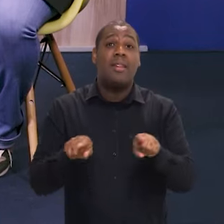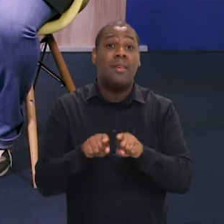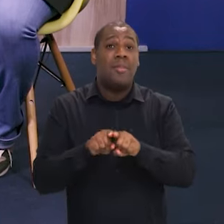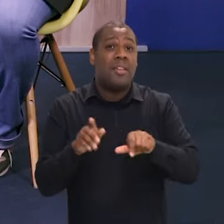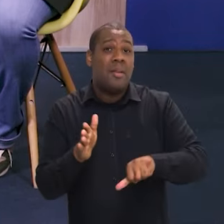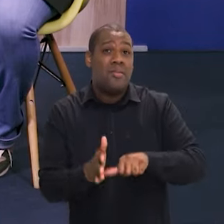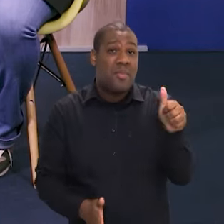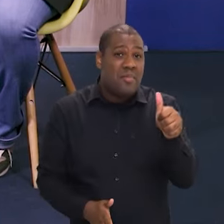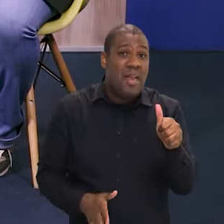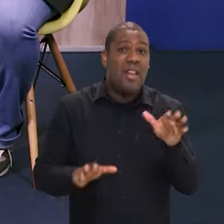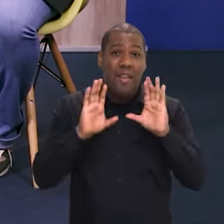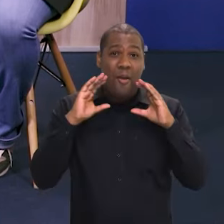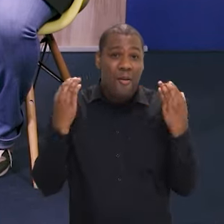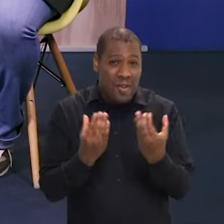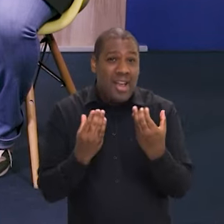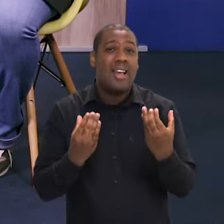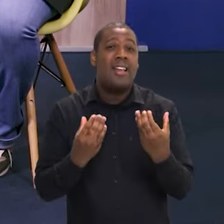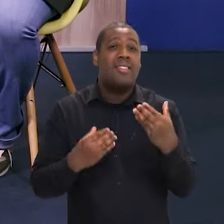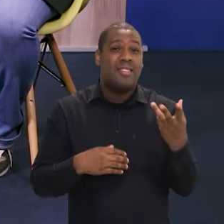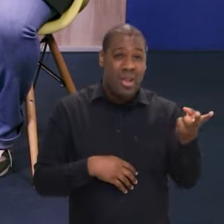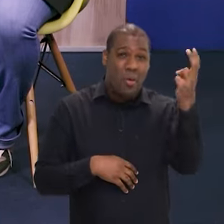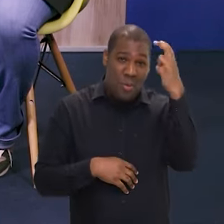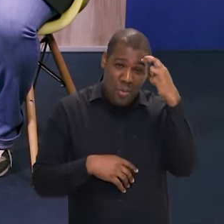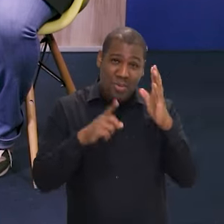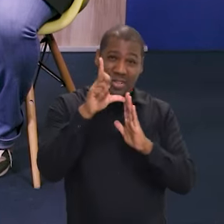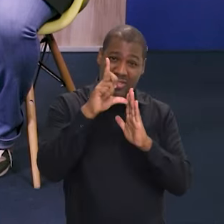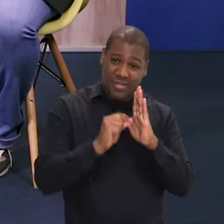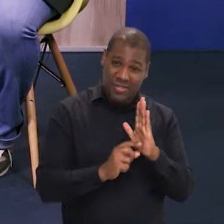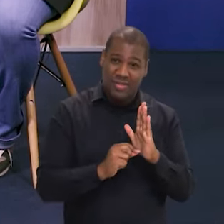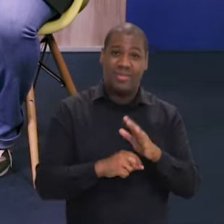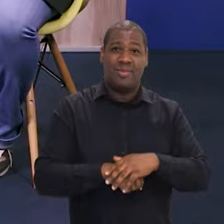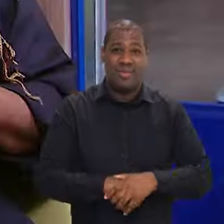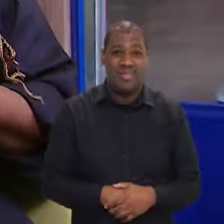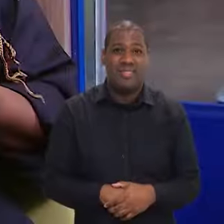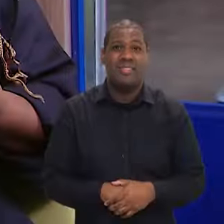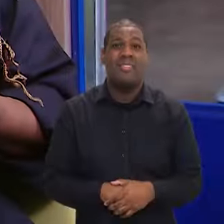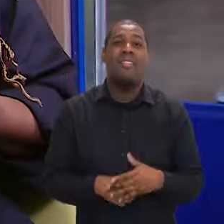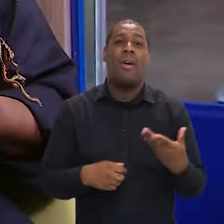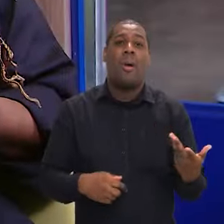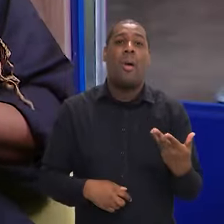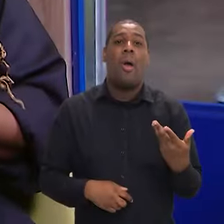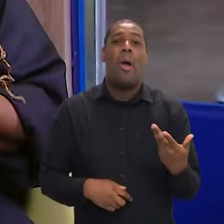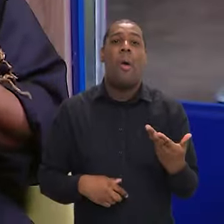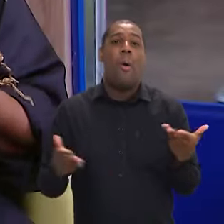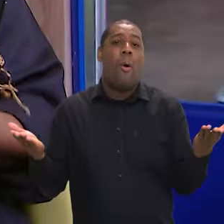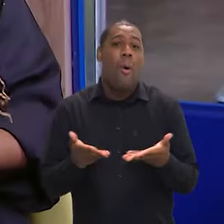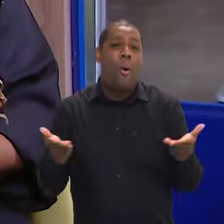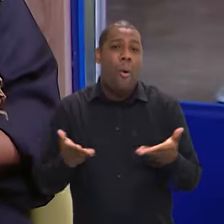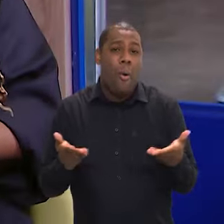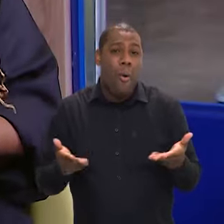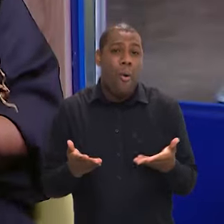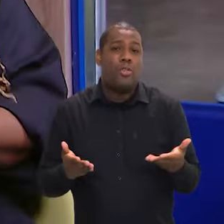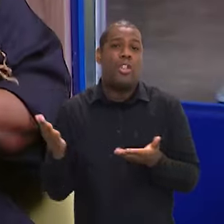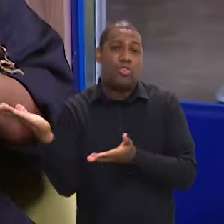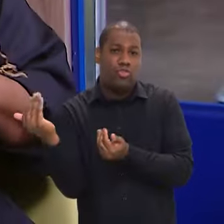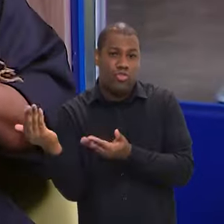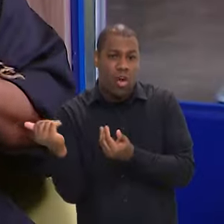digital, né? Porque esse ambiente, o universo digital, o ambiente digital, é onde hoje a nova geração